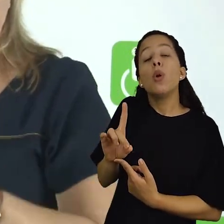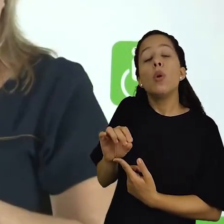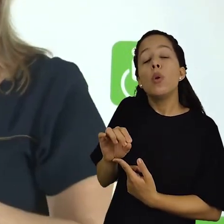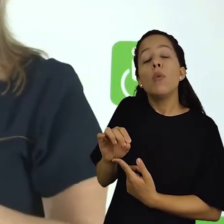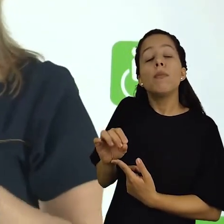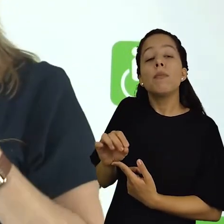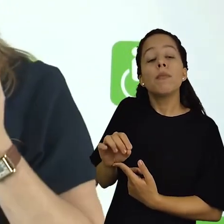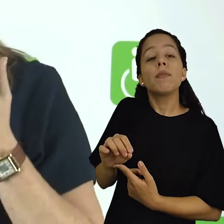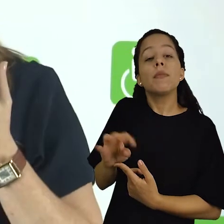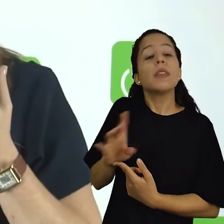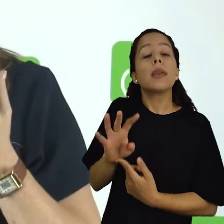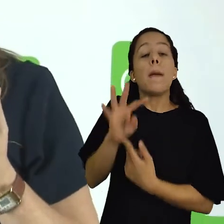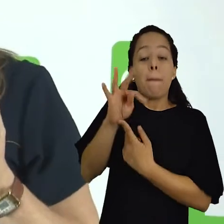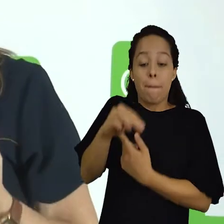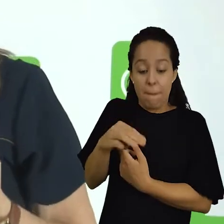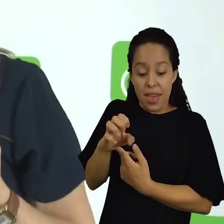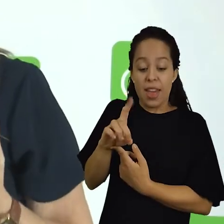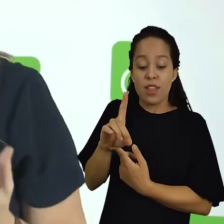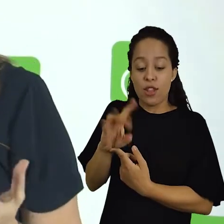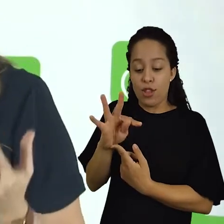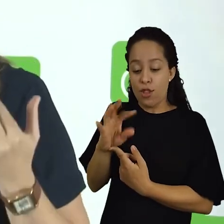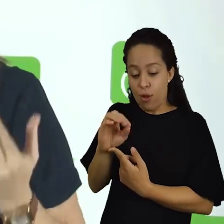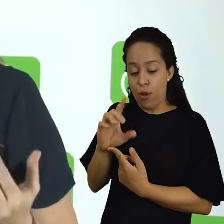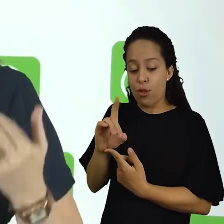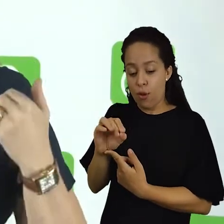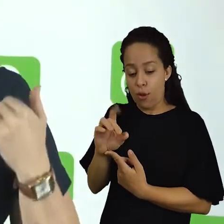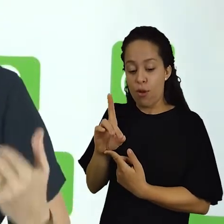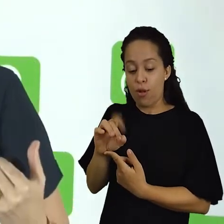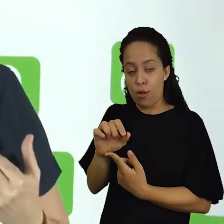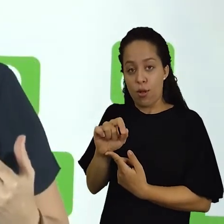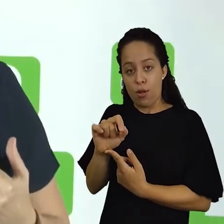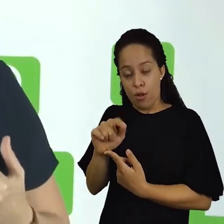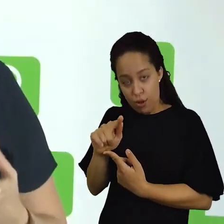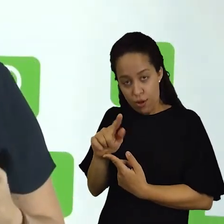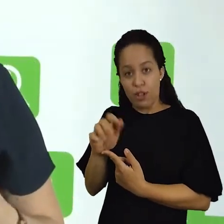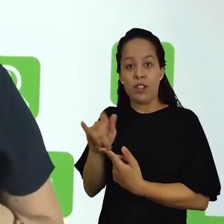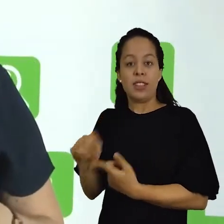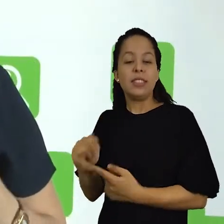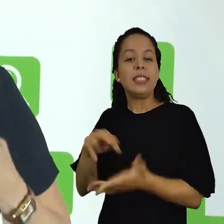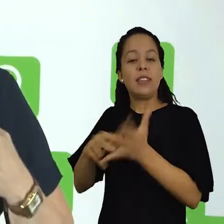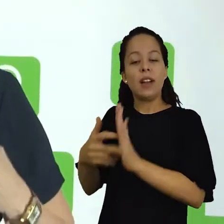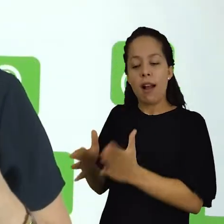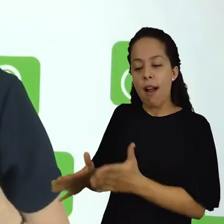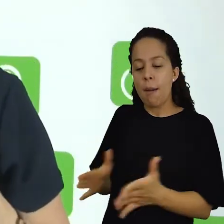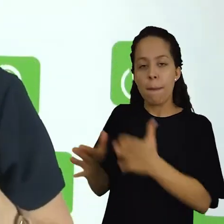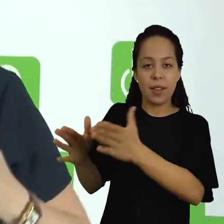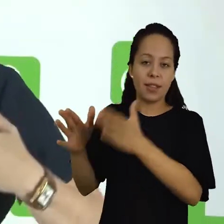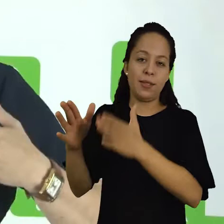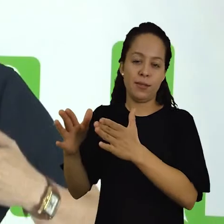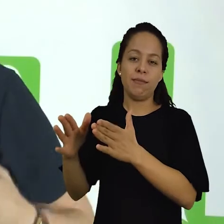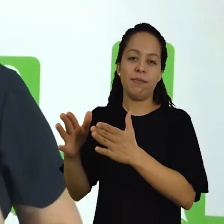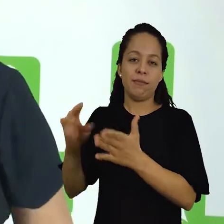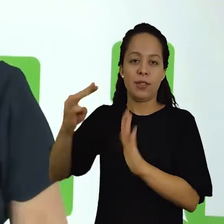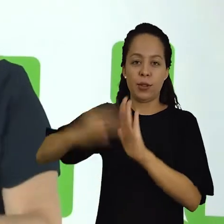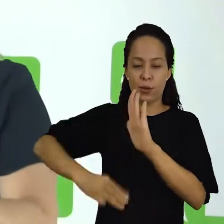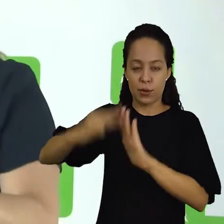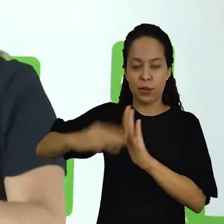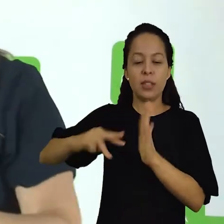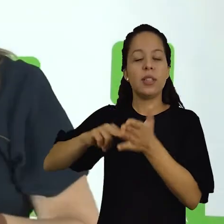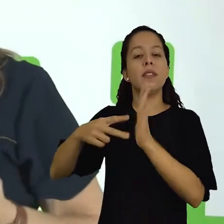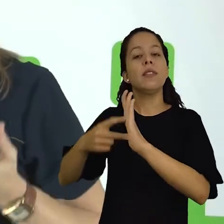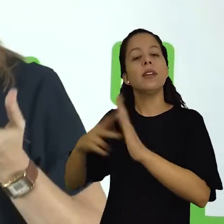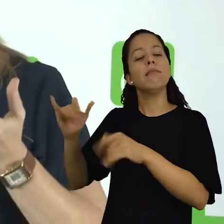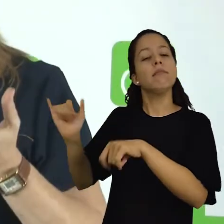metodologia se origina do termo método, no latim, que significa caminho, via,